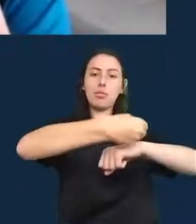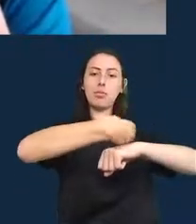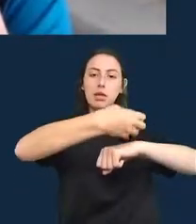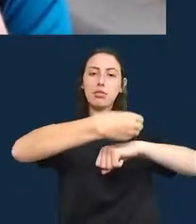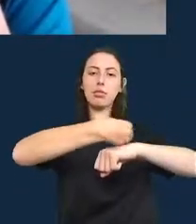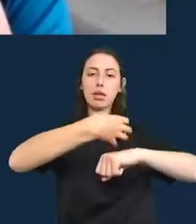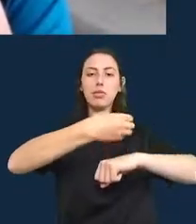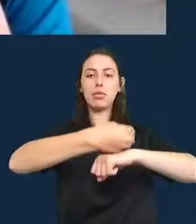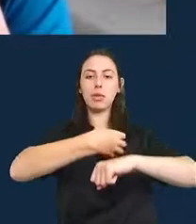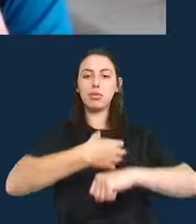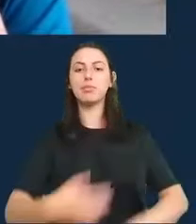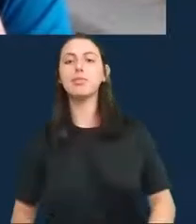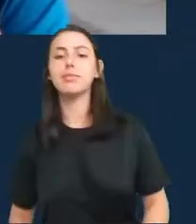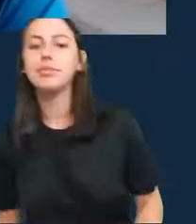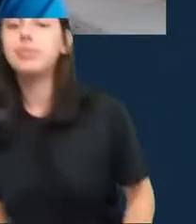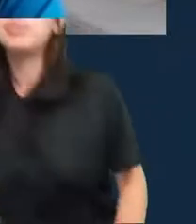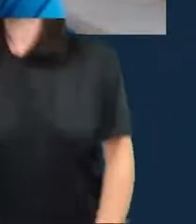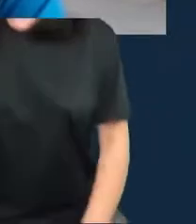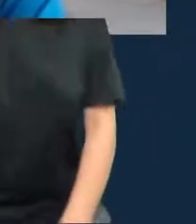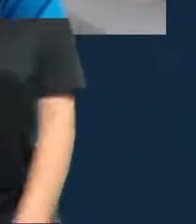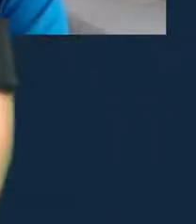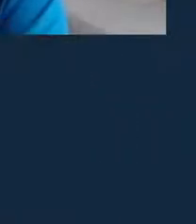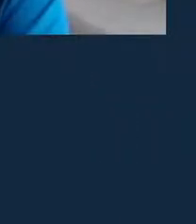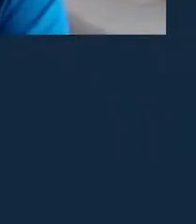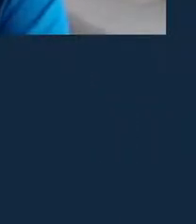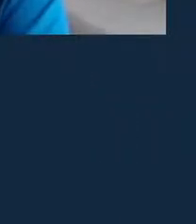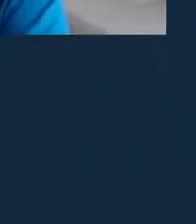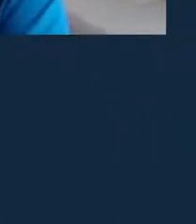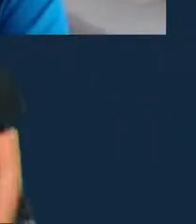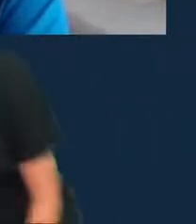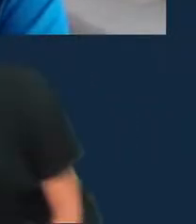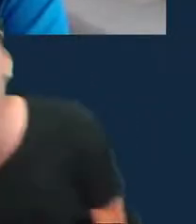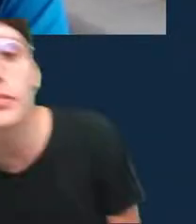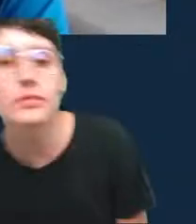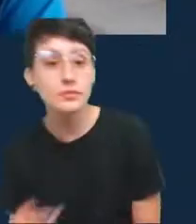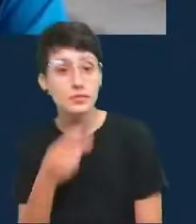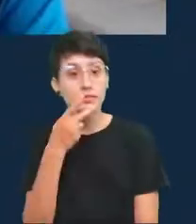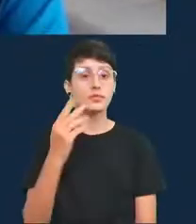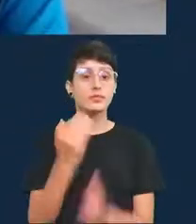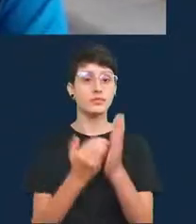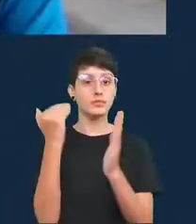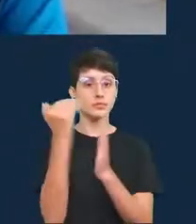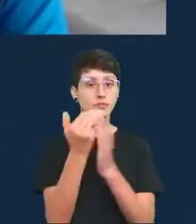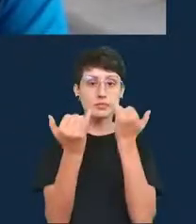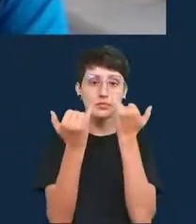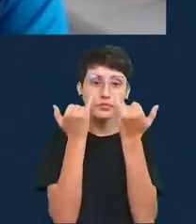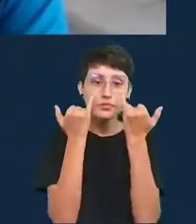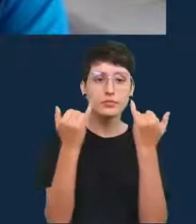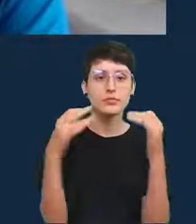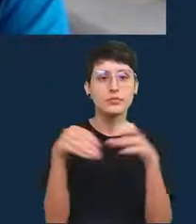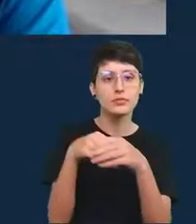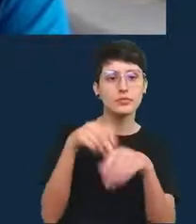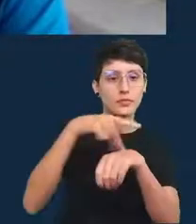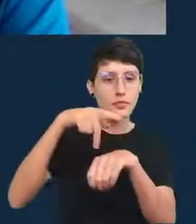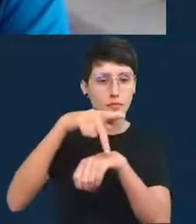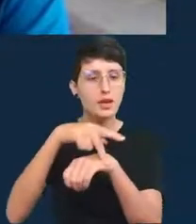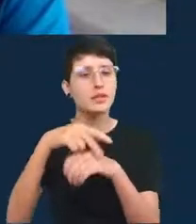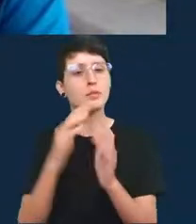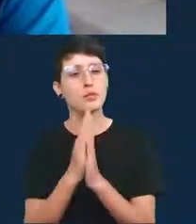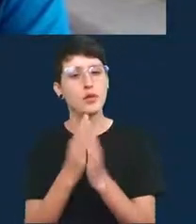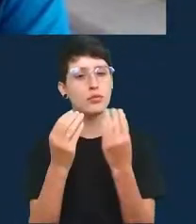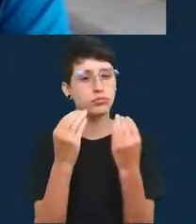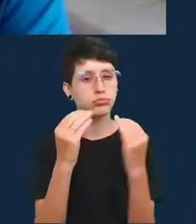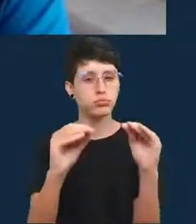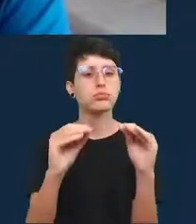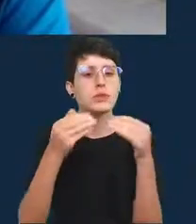disseram ah, eu sei que o excesso de dados eu sei que esse aqui o excesso de dados para esse país então inclua por favor e assim a gente foi